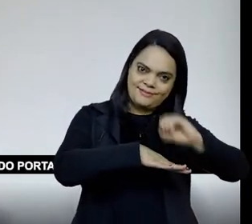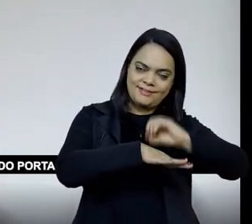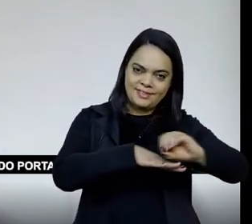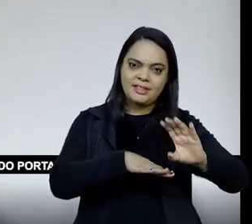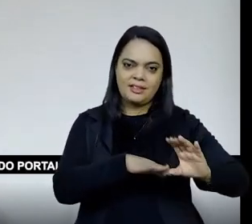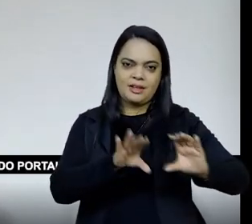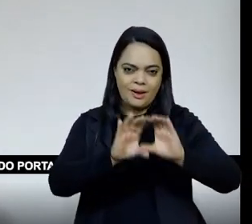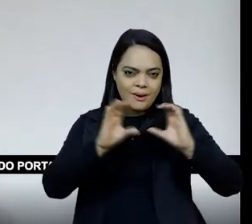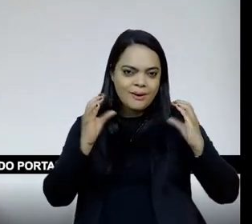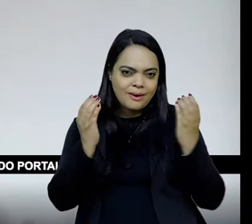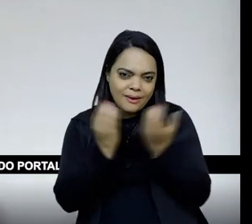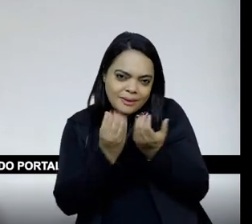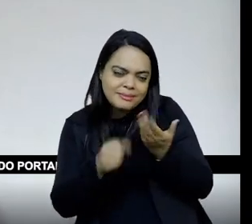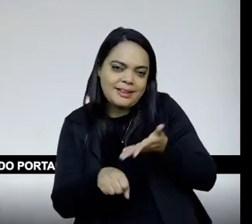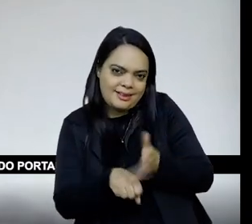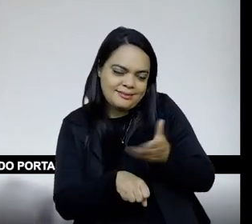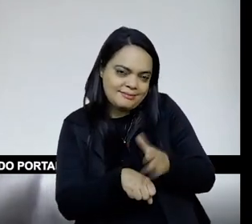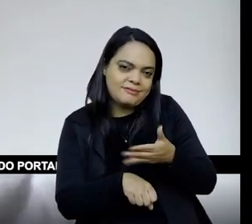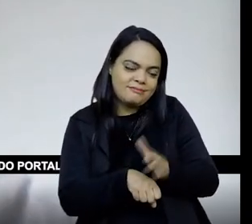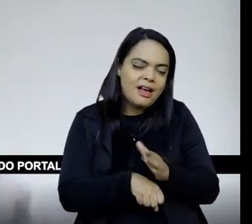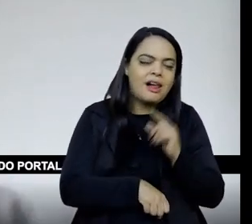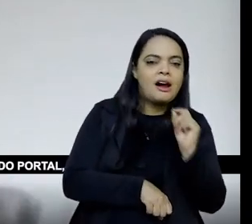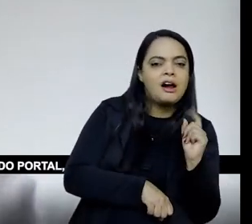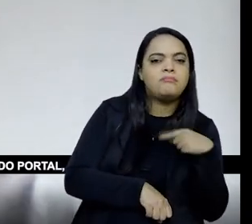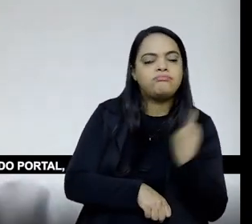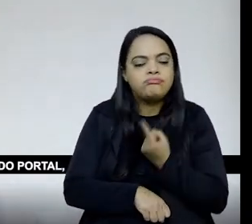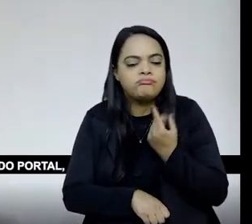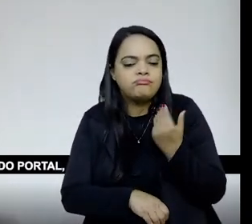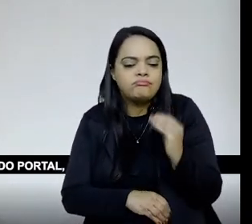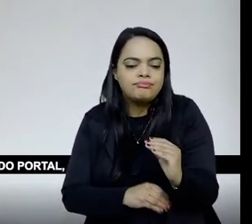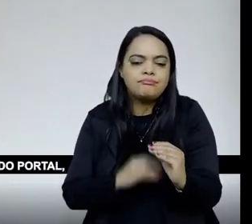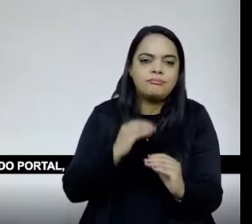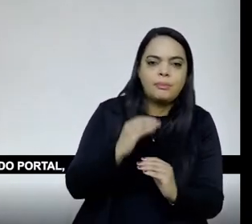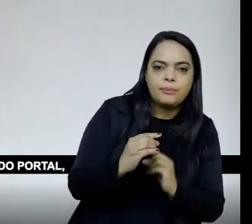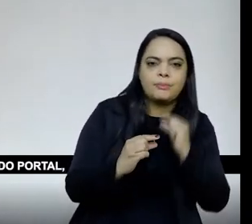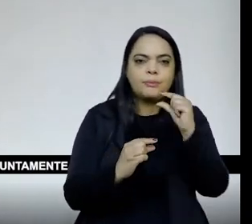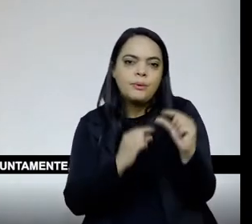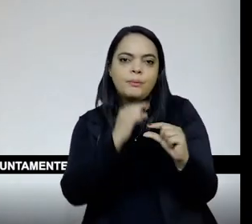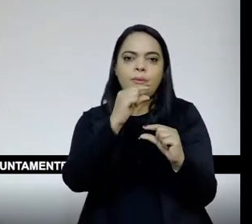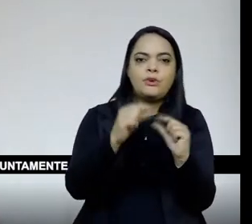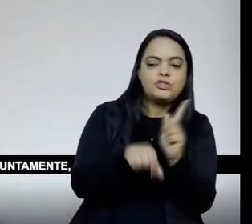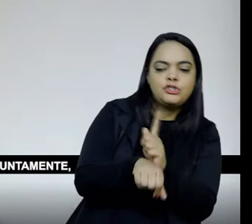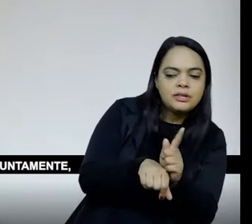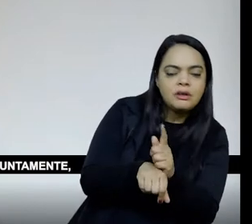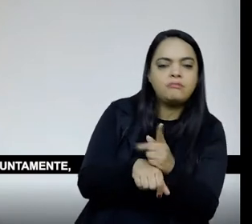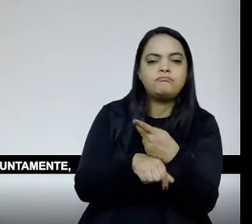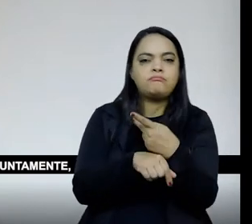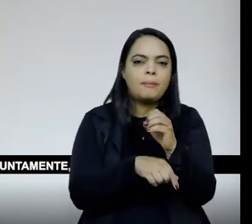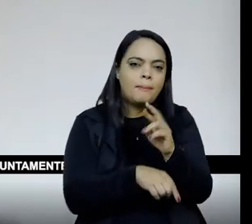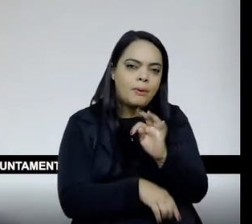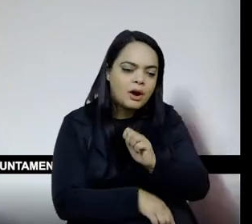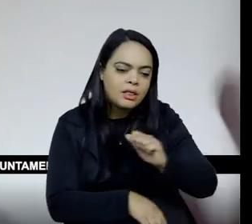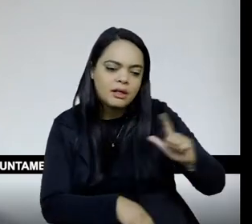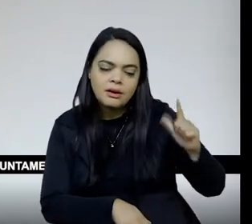comunidade de prática em que a gente vá, do ponto de vista da gestão do portal, daqueles que estão entrando, possa